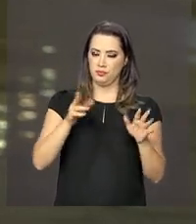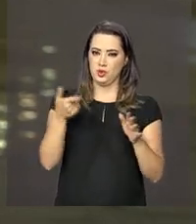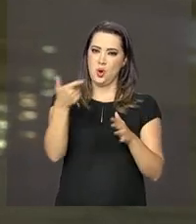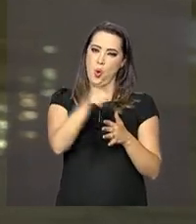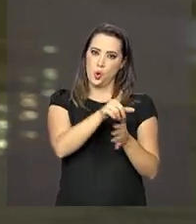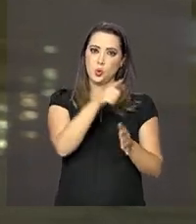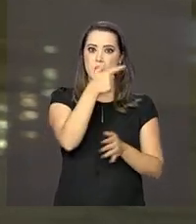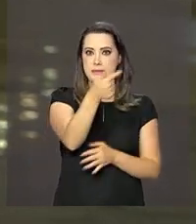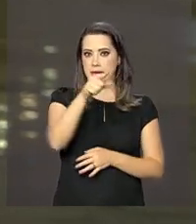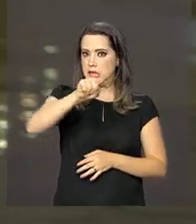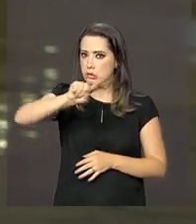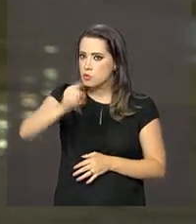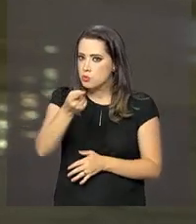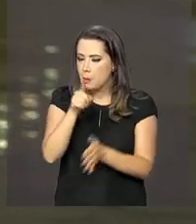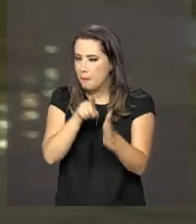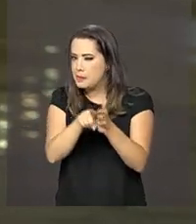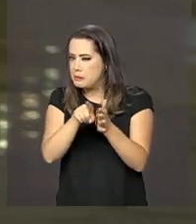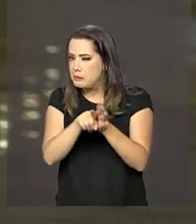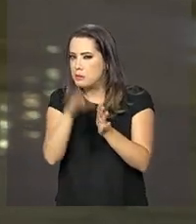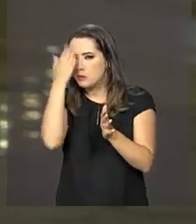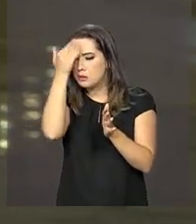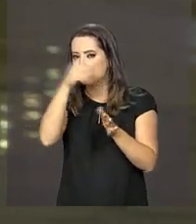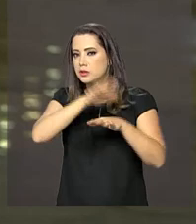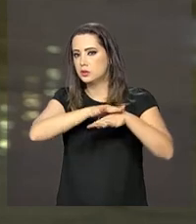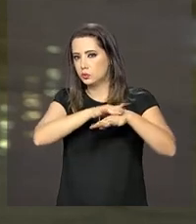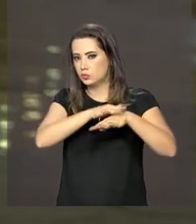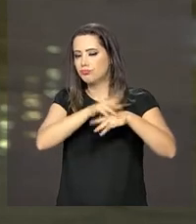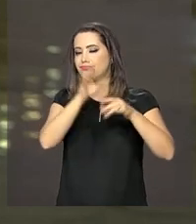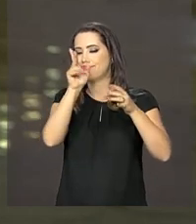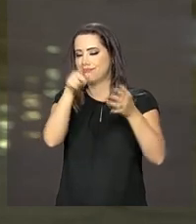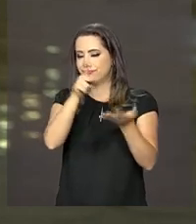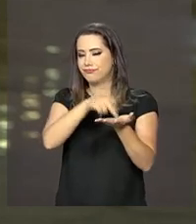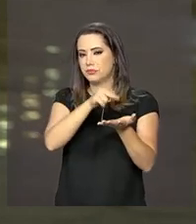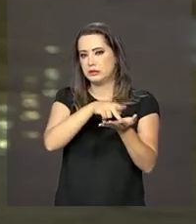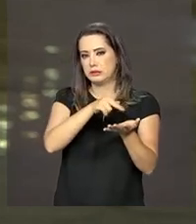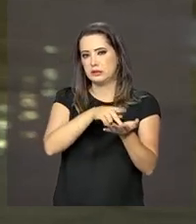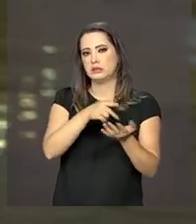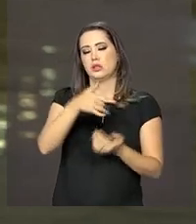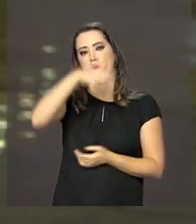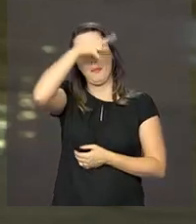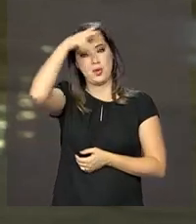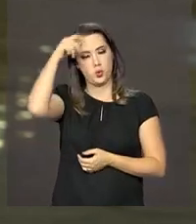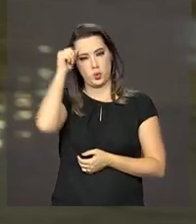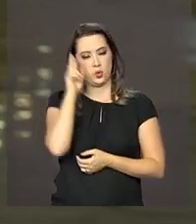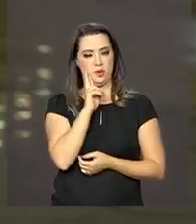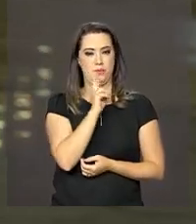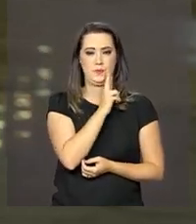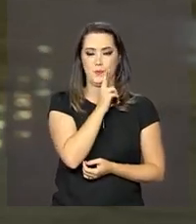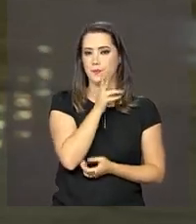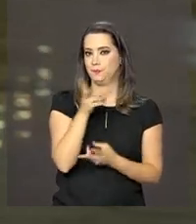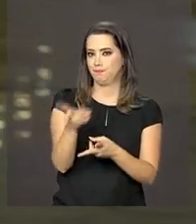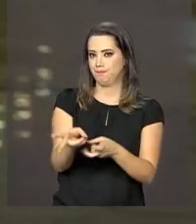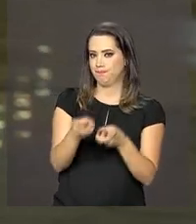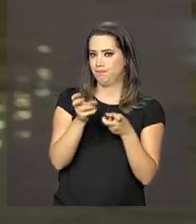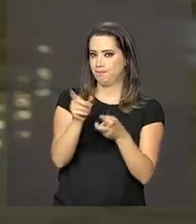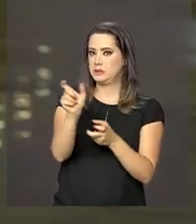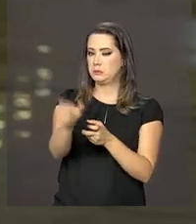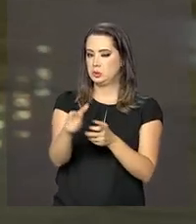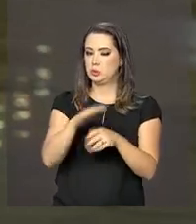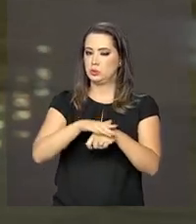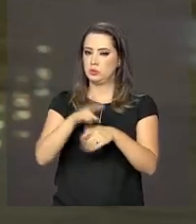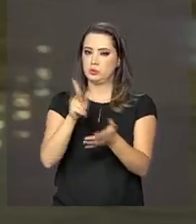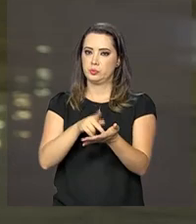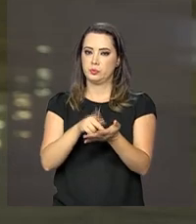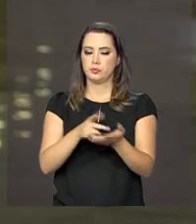investigação nos estados de Roraima e do Amazonas ainda precisam ser confirmados. Bom, nesse